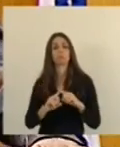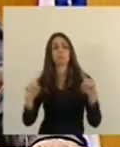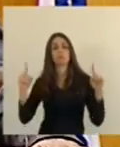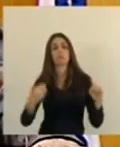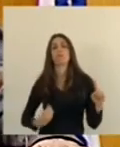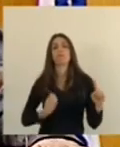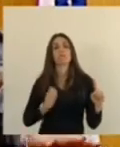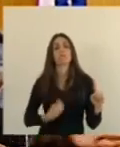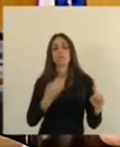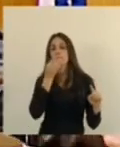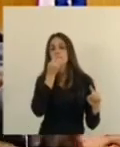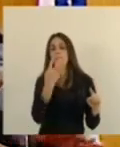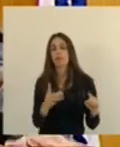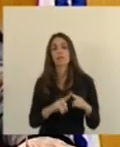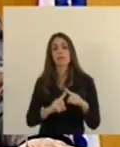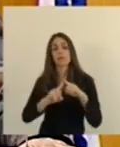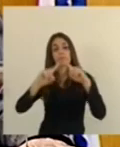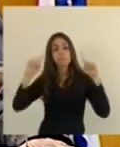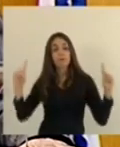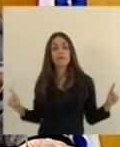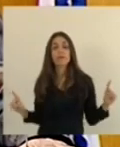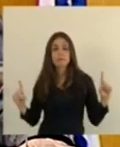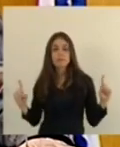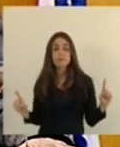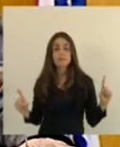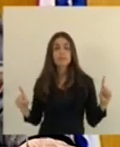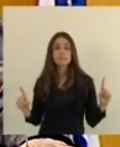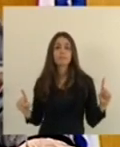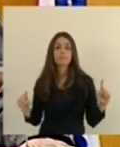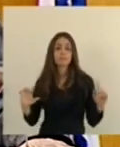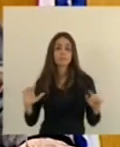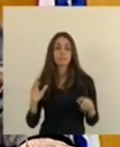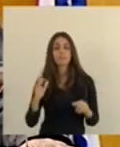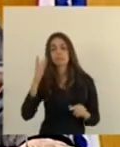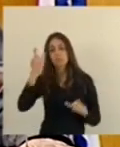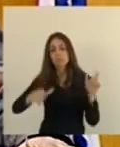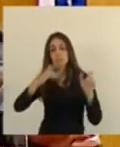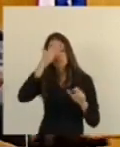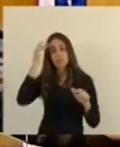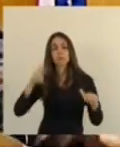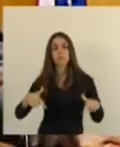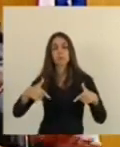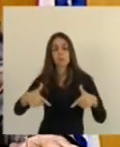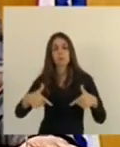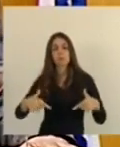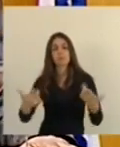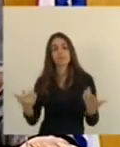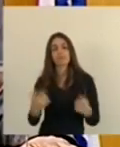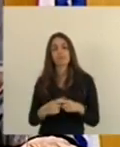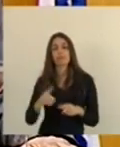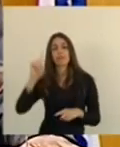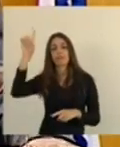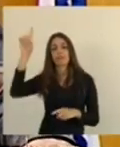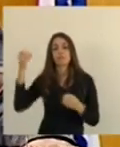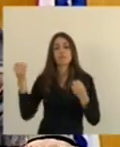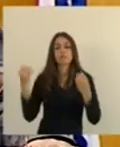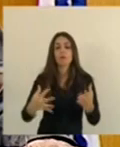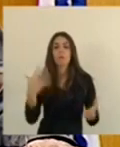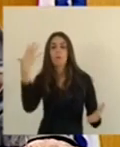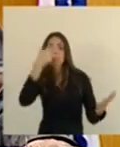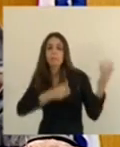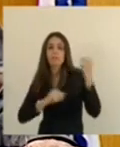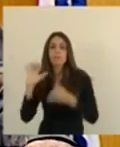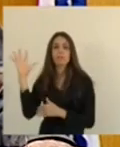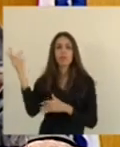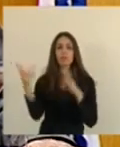vivendo muito bem. Mas infelizmente, pela ação do homem, Deus foi muito generoso, mas infelizmente o homem